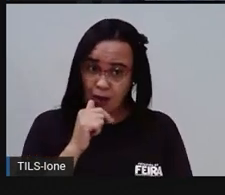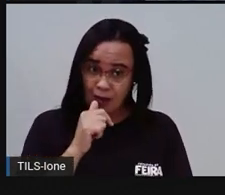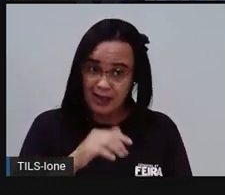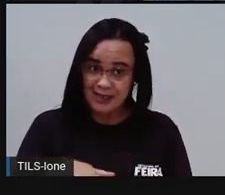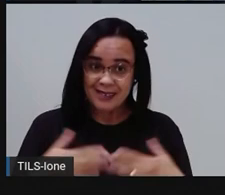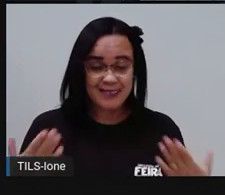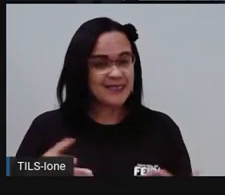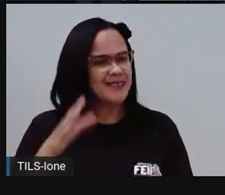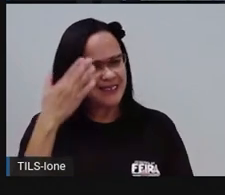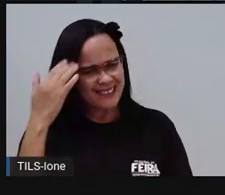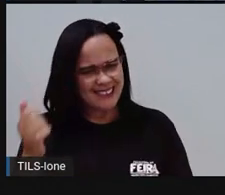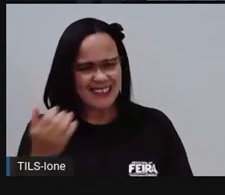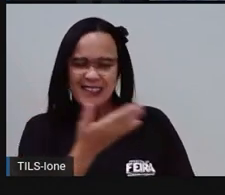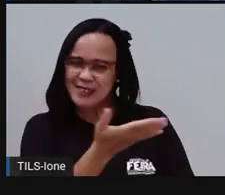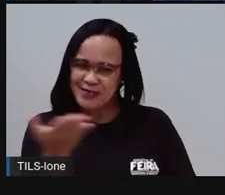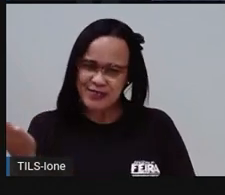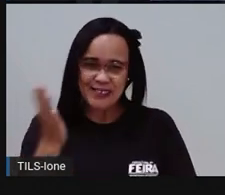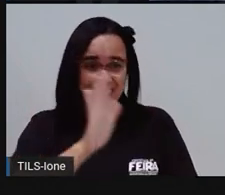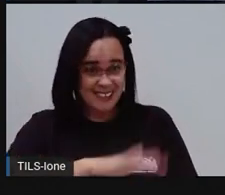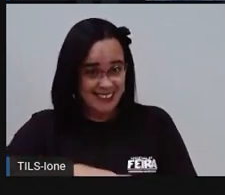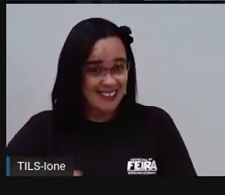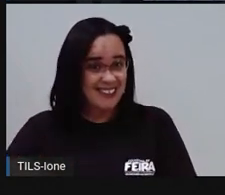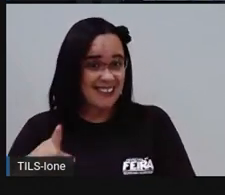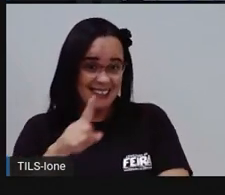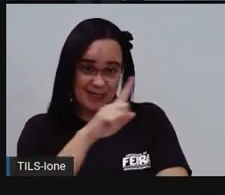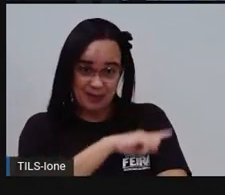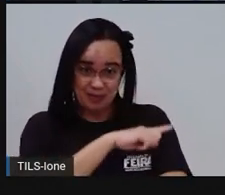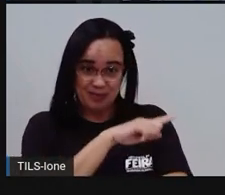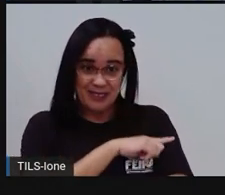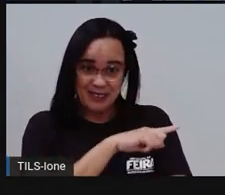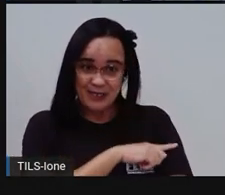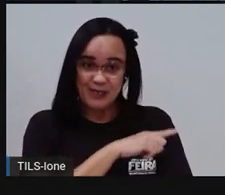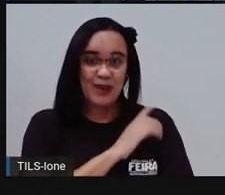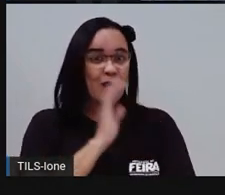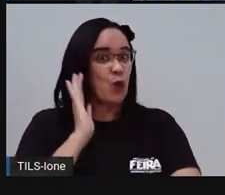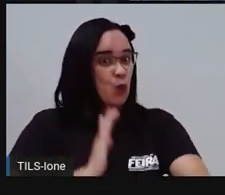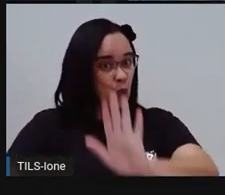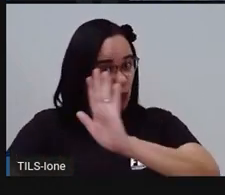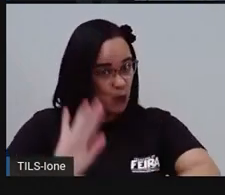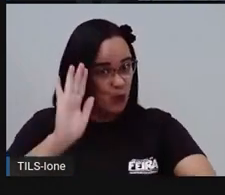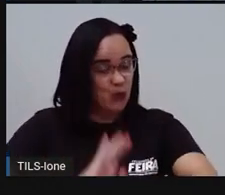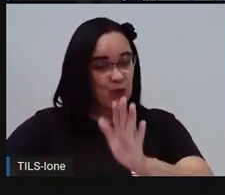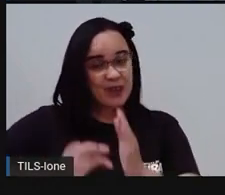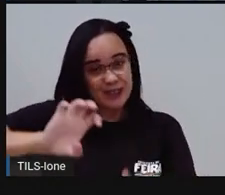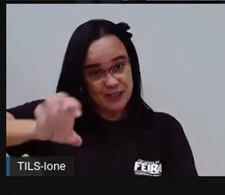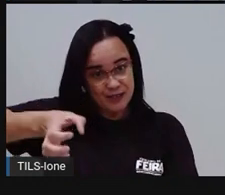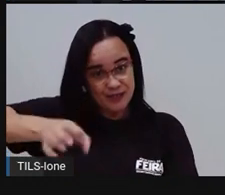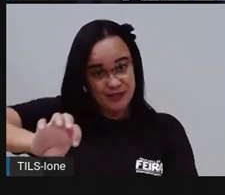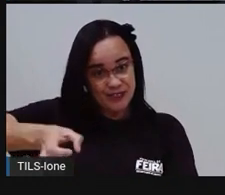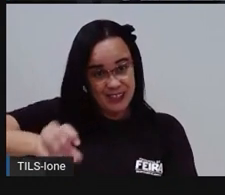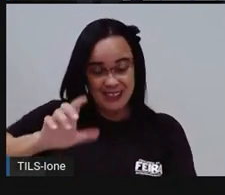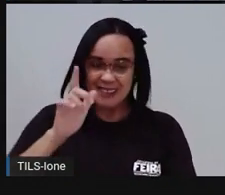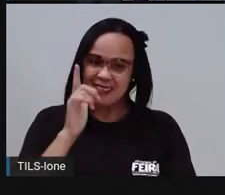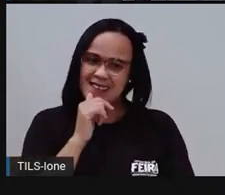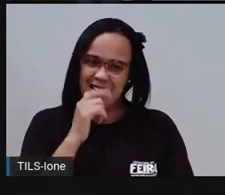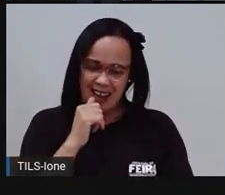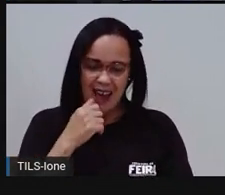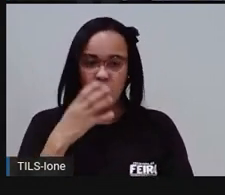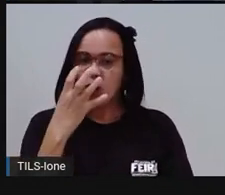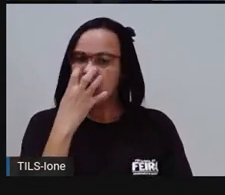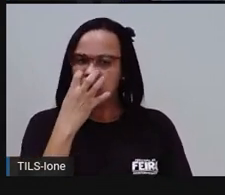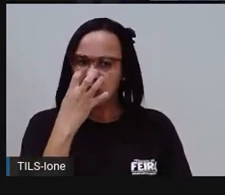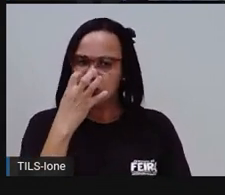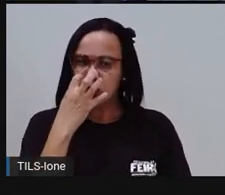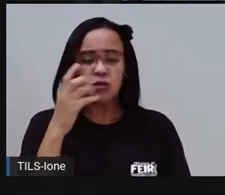ano deixam as torneiras fechadas, né? Quando vão dar banho nos cachorrinhos, não deixam a água aí à vontade, a mangueira